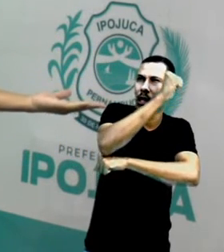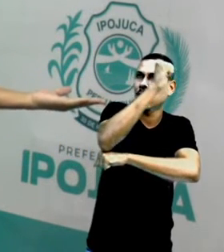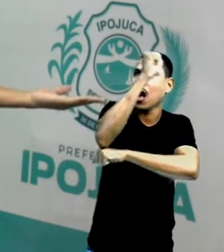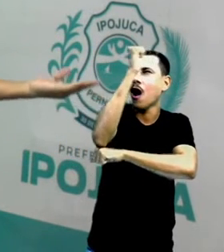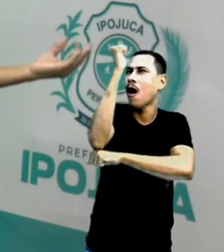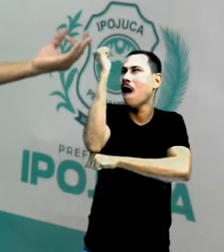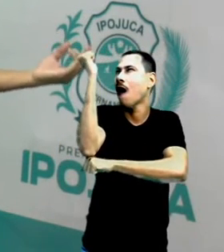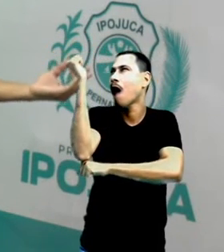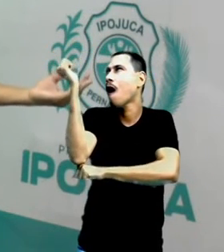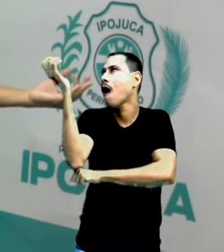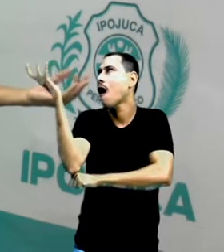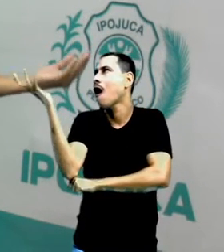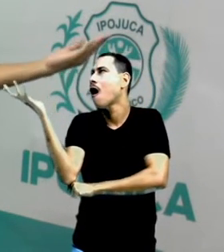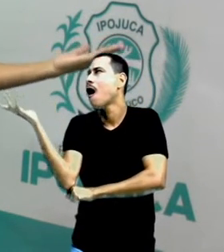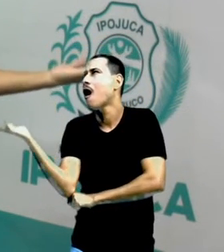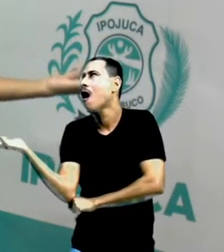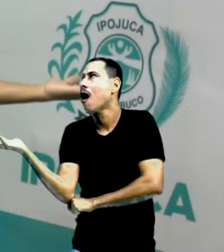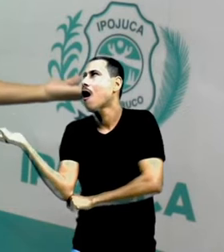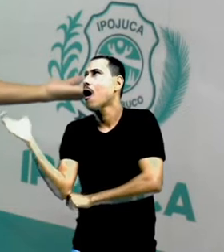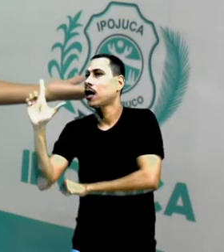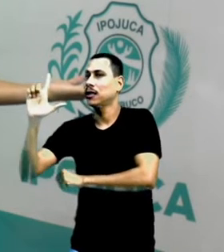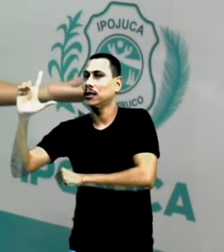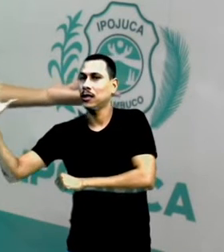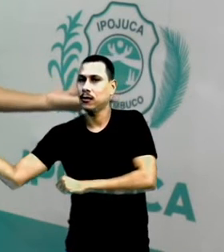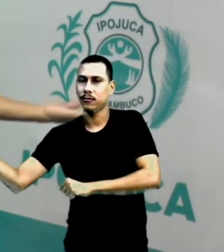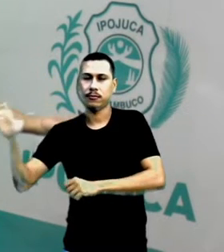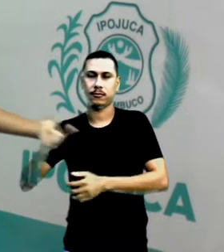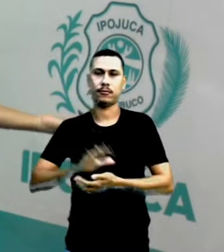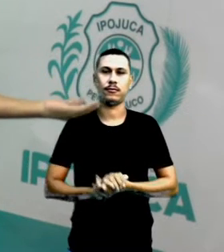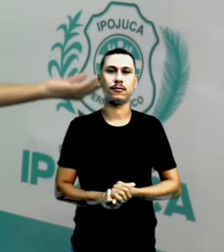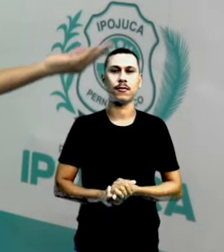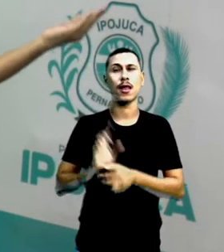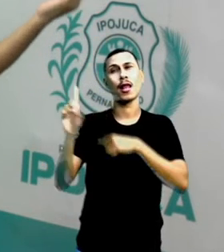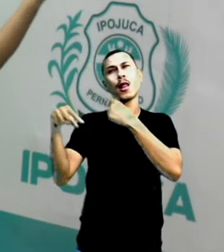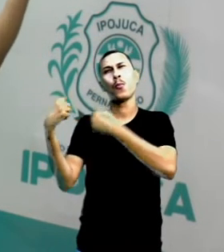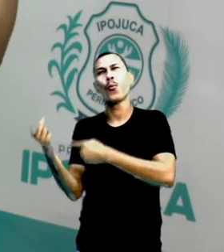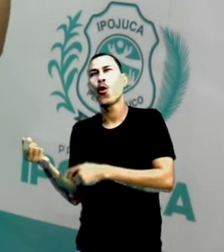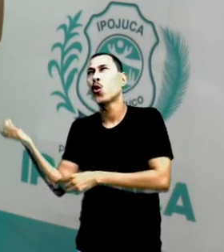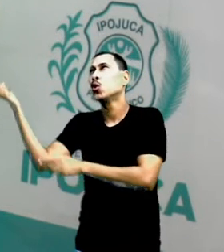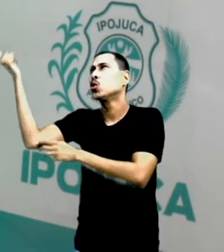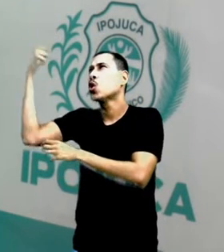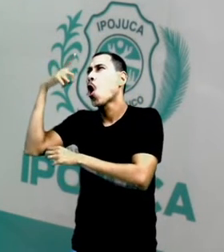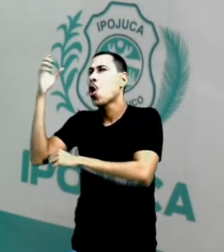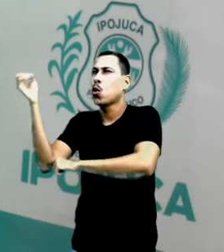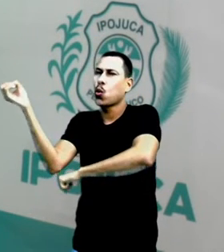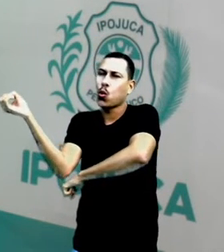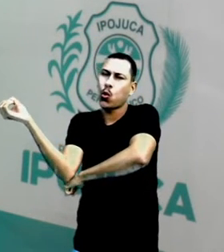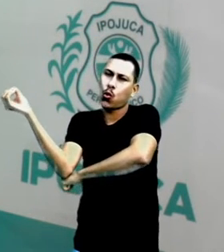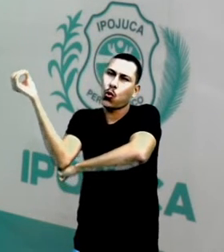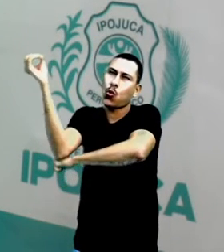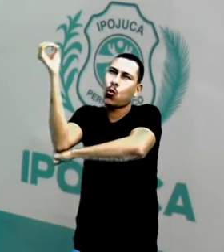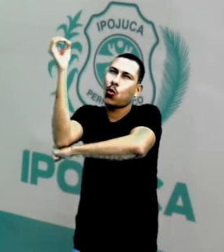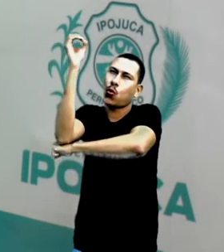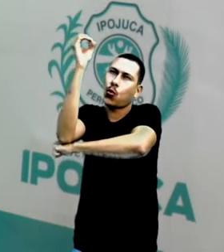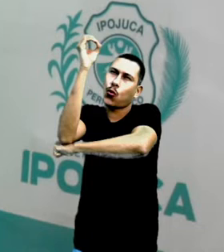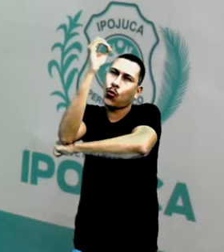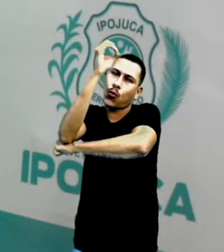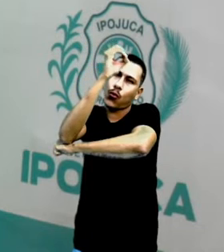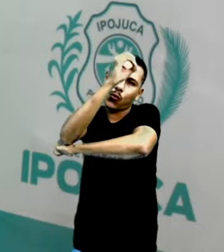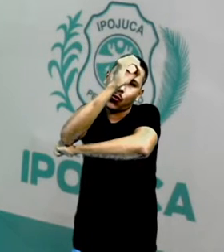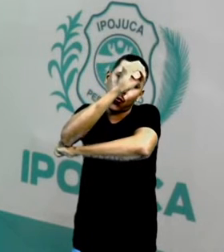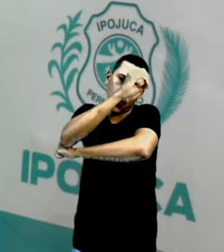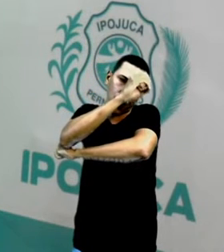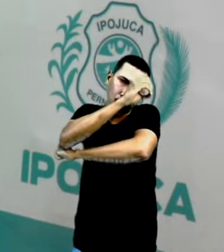nasce. Sempre no leste. E depois, o sol vai em direção